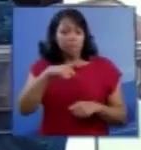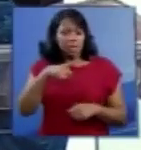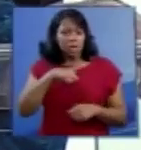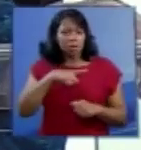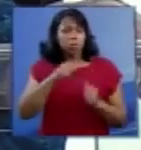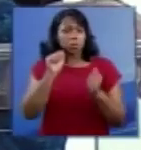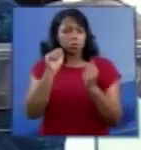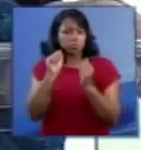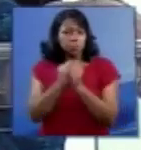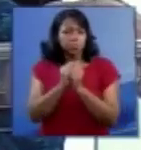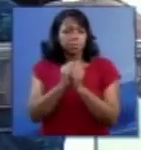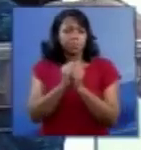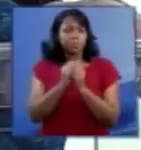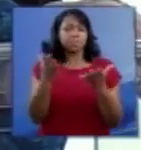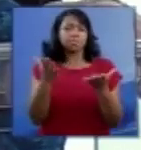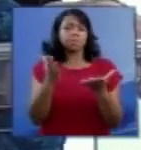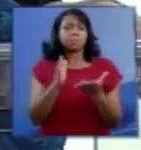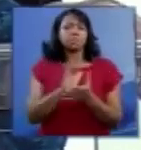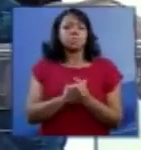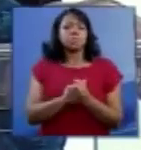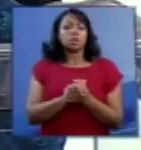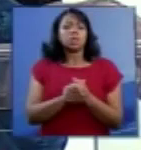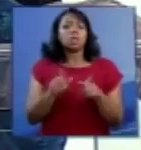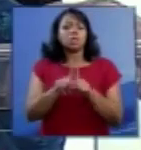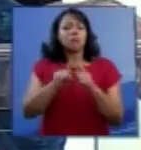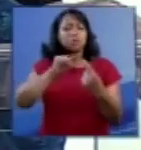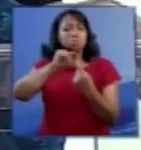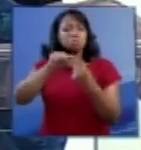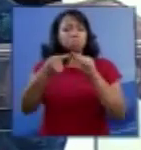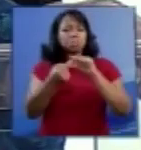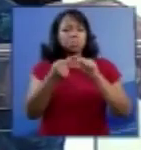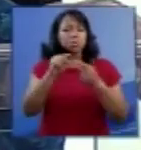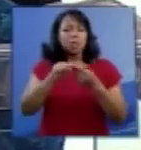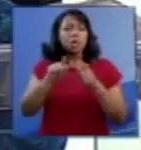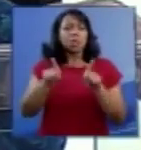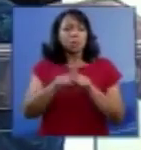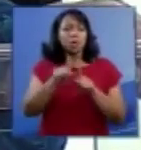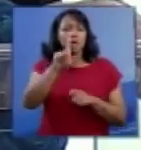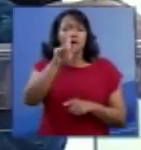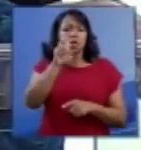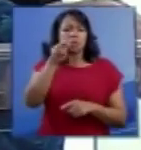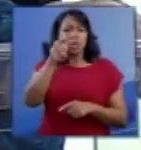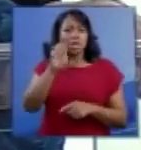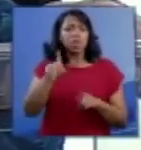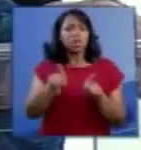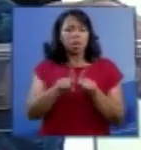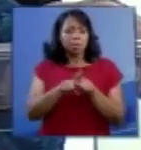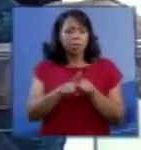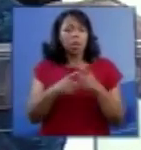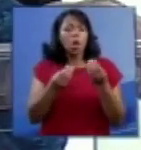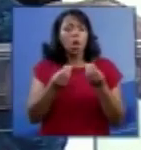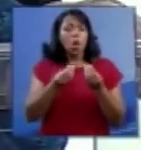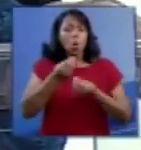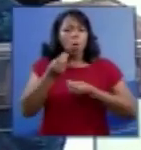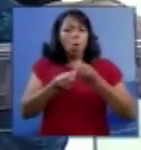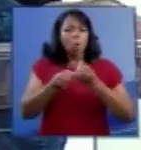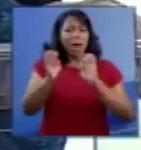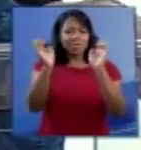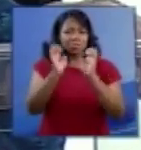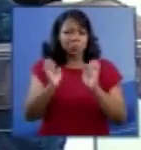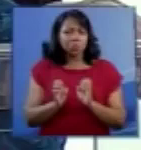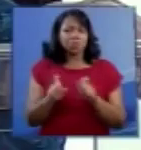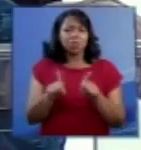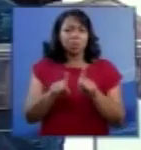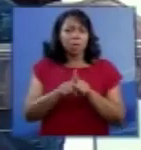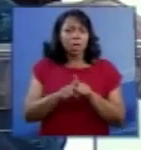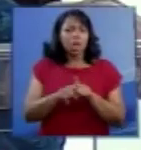covalentes, as ligações gene-proteína, a estruturação